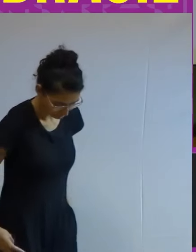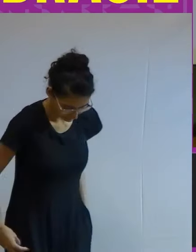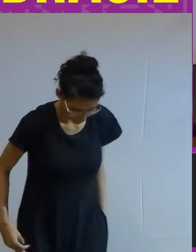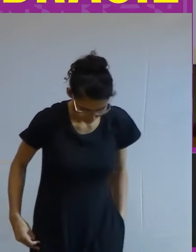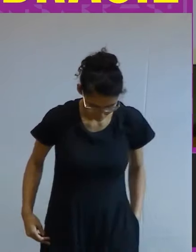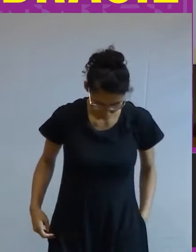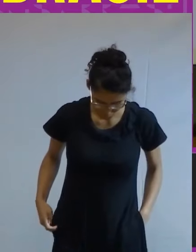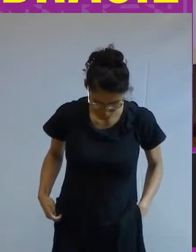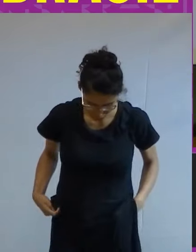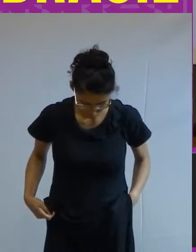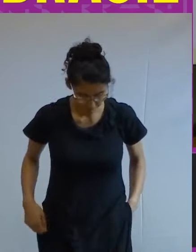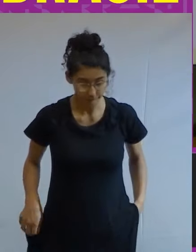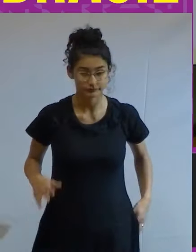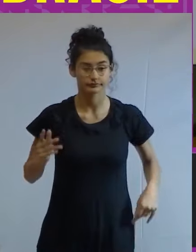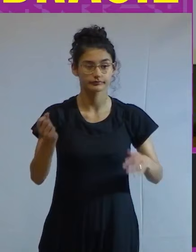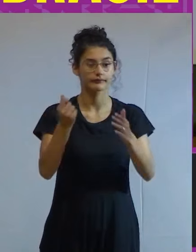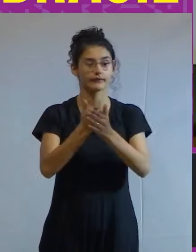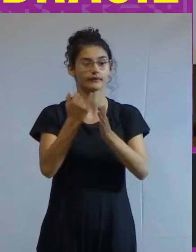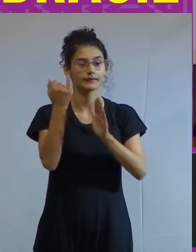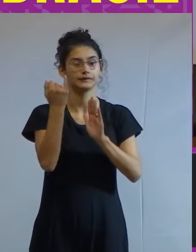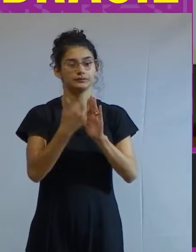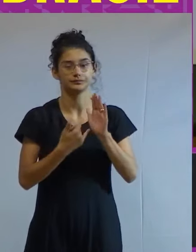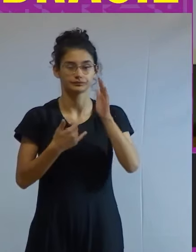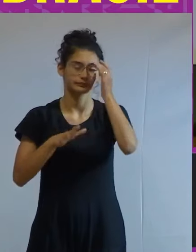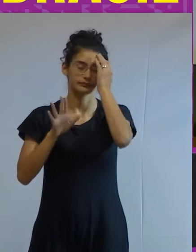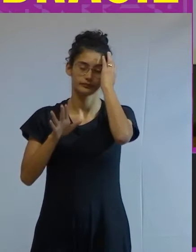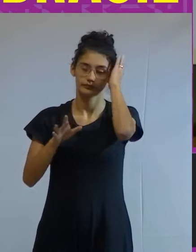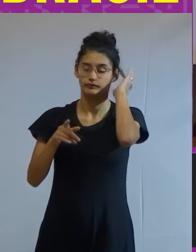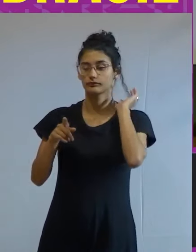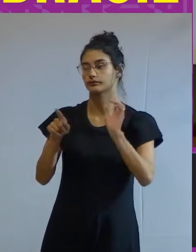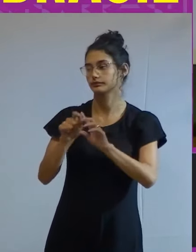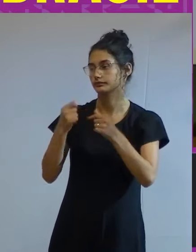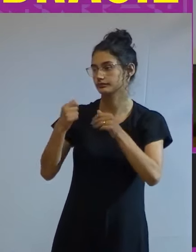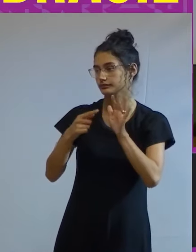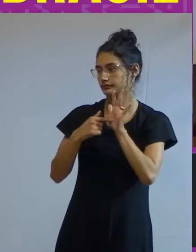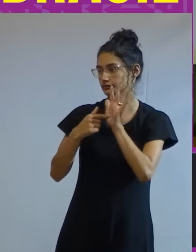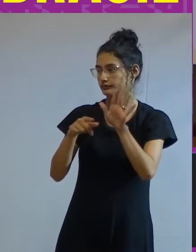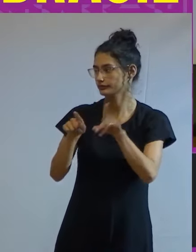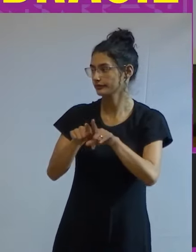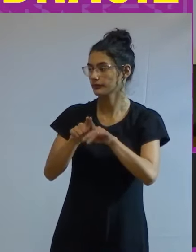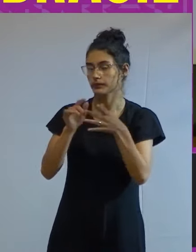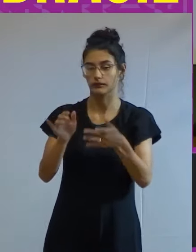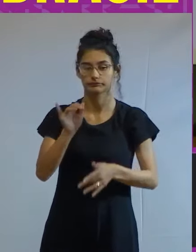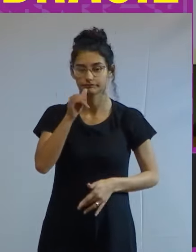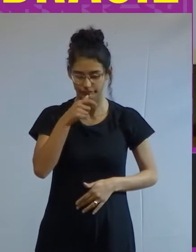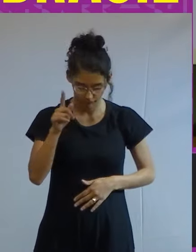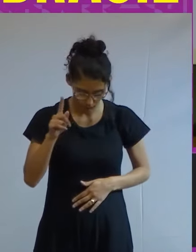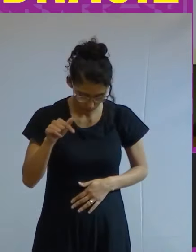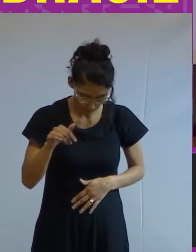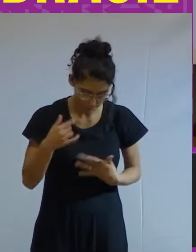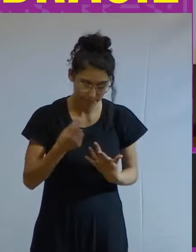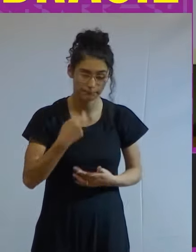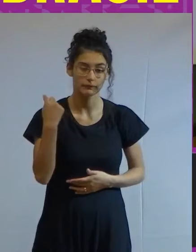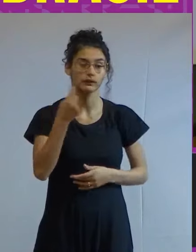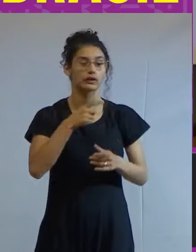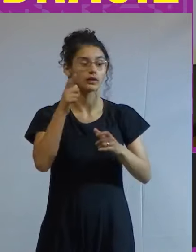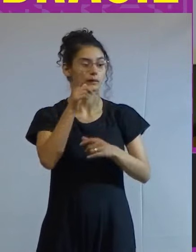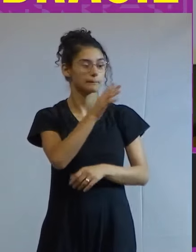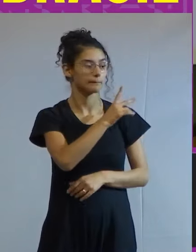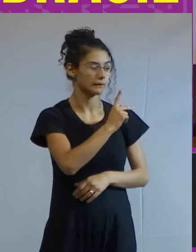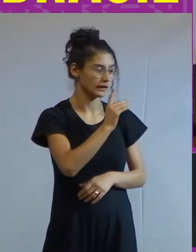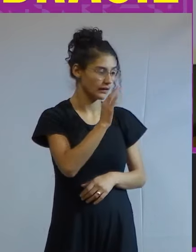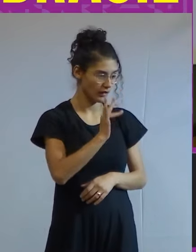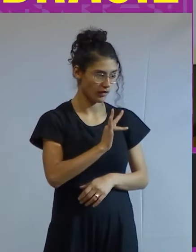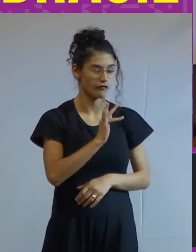de tantos só que o dividendo também deveria ser tributado só que infelizmente não é mas para nós pessoas físicas